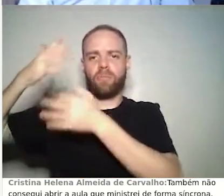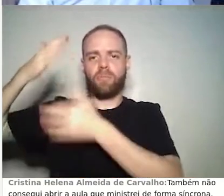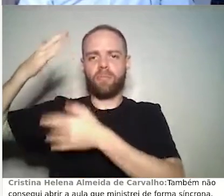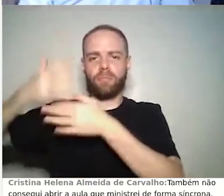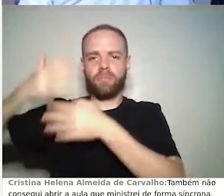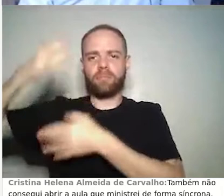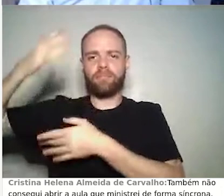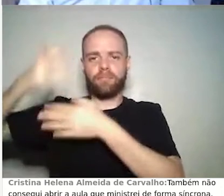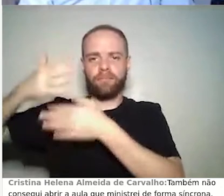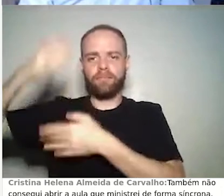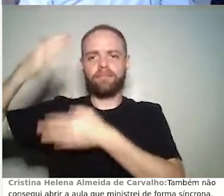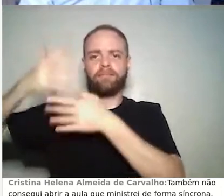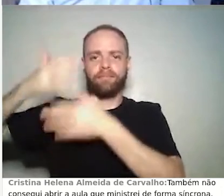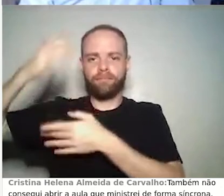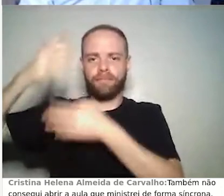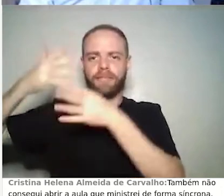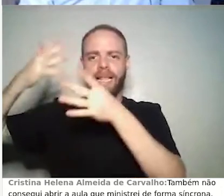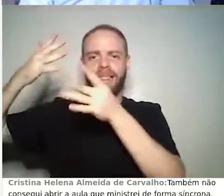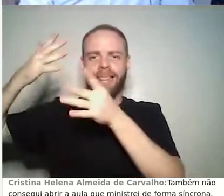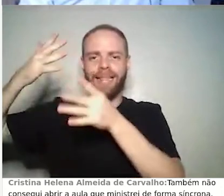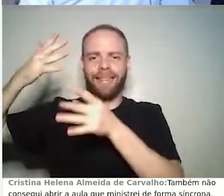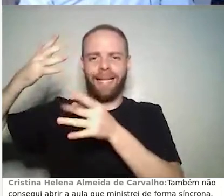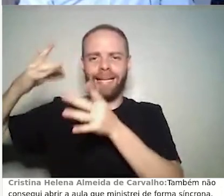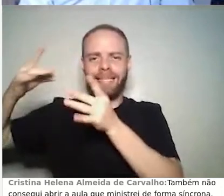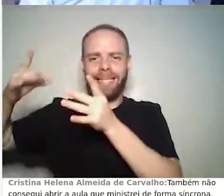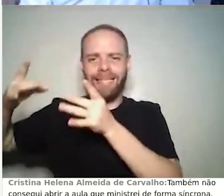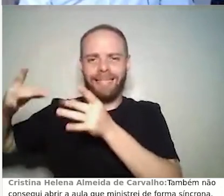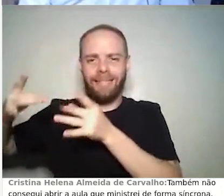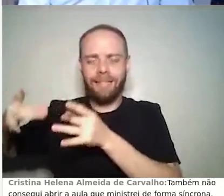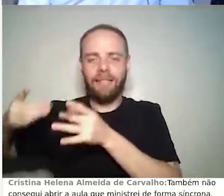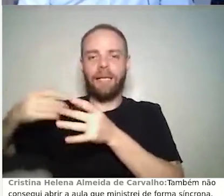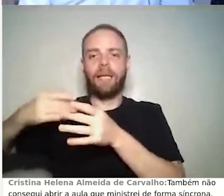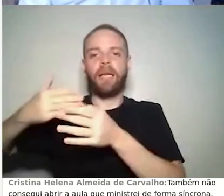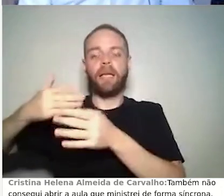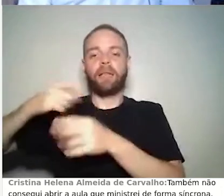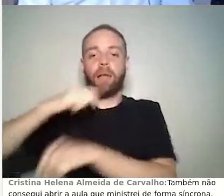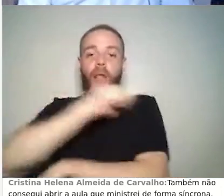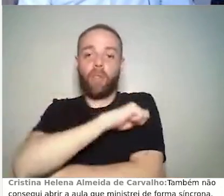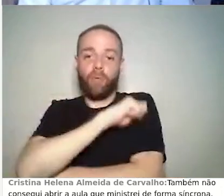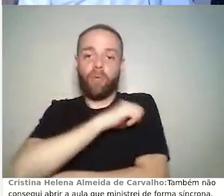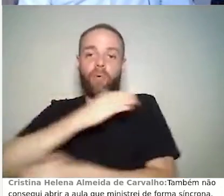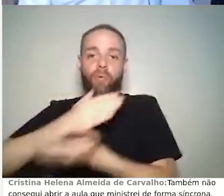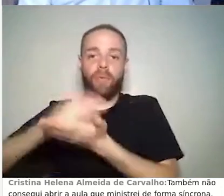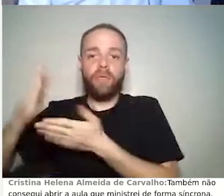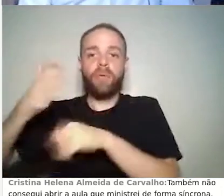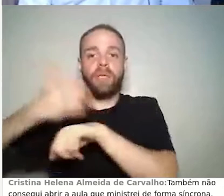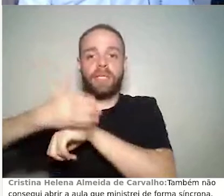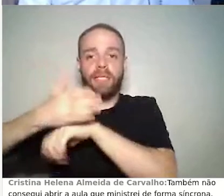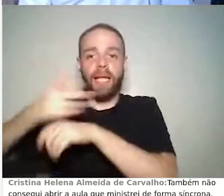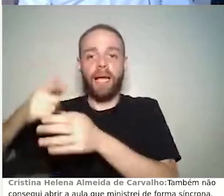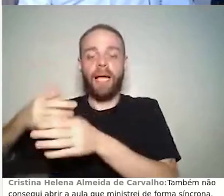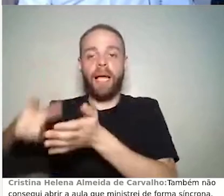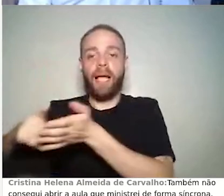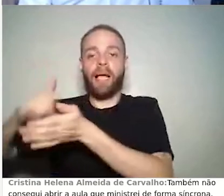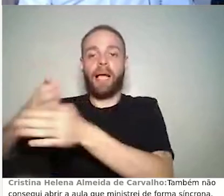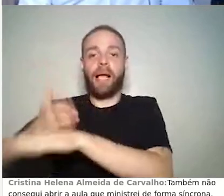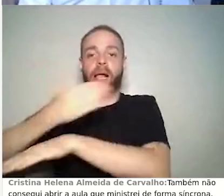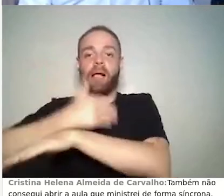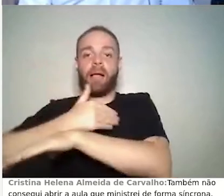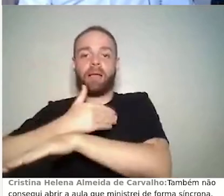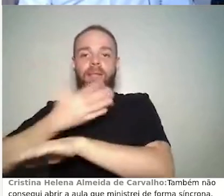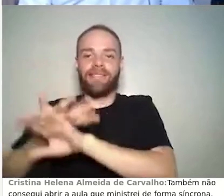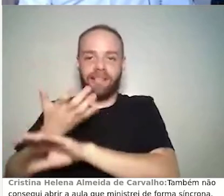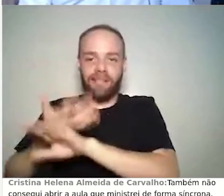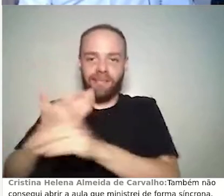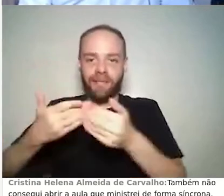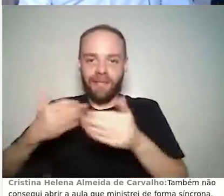com bastante detalhes, inclusive ela começou a acessar antes do início da disciplina, então dia 16 de agosto, que se eu não me